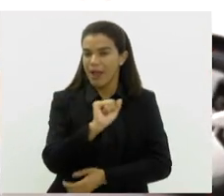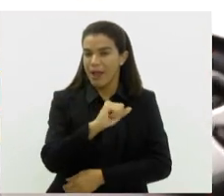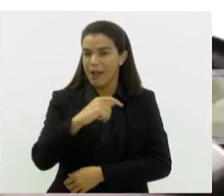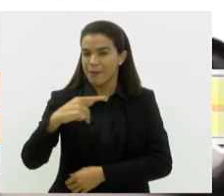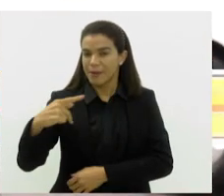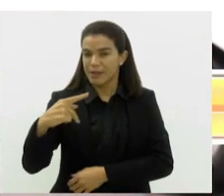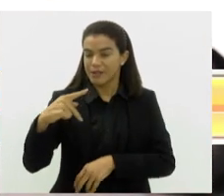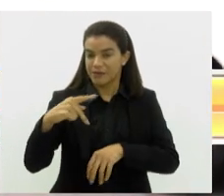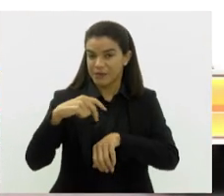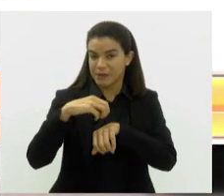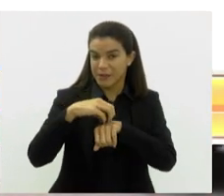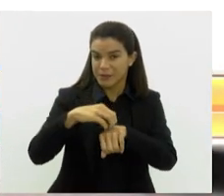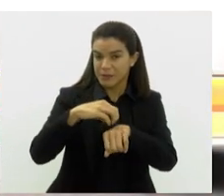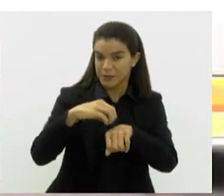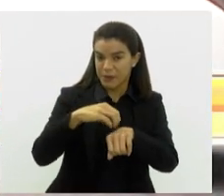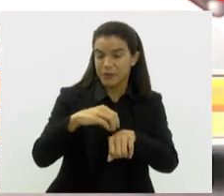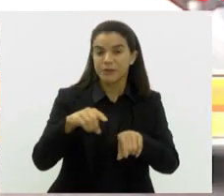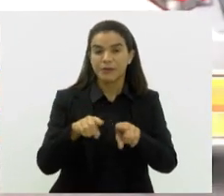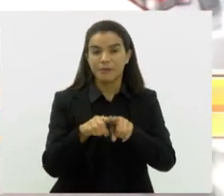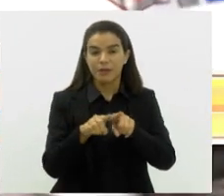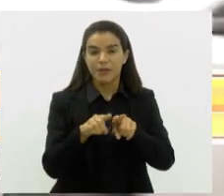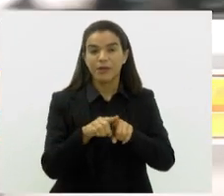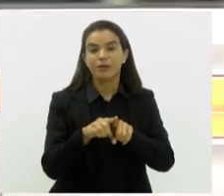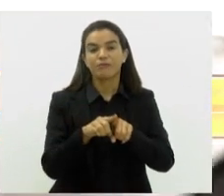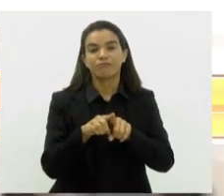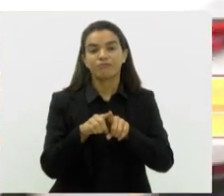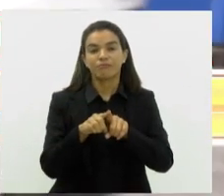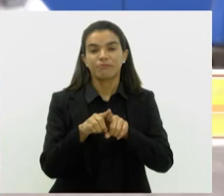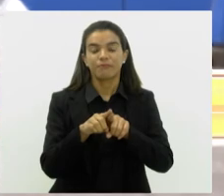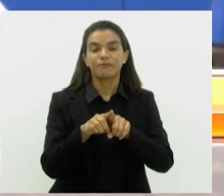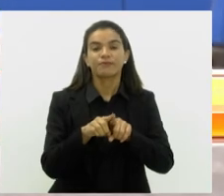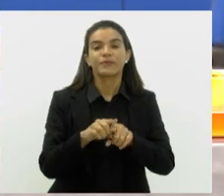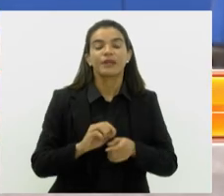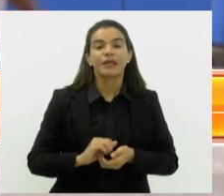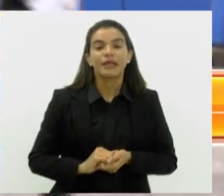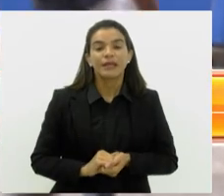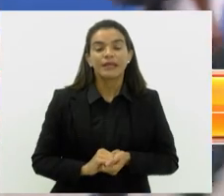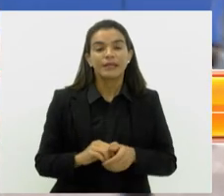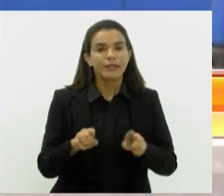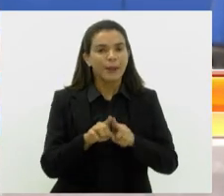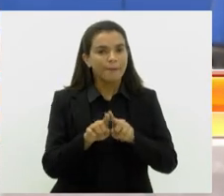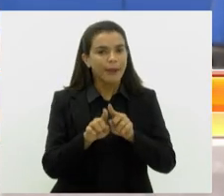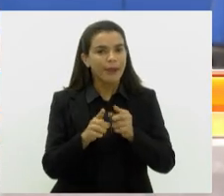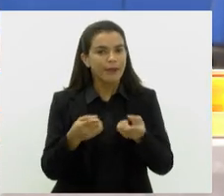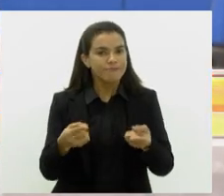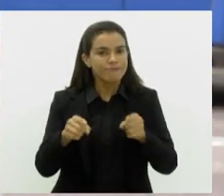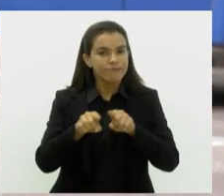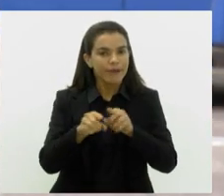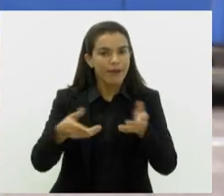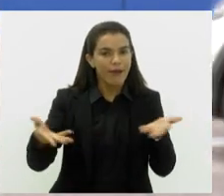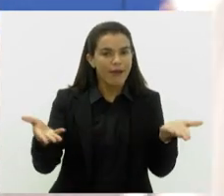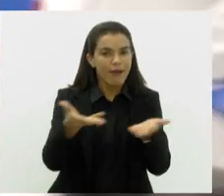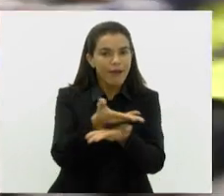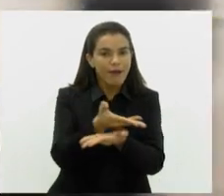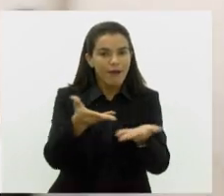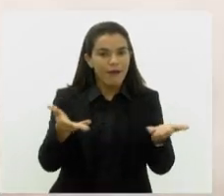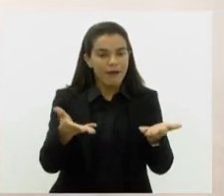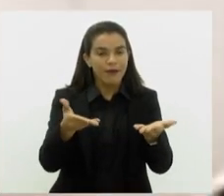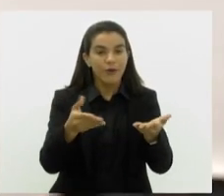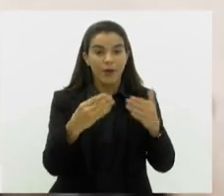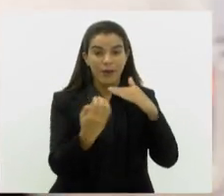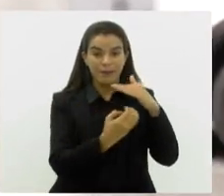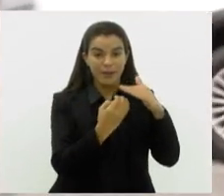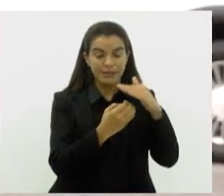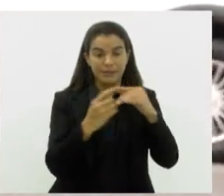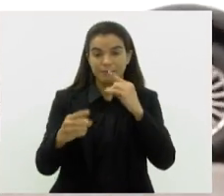transporte, principalmente o Uber e a 99, e a cooperação entre esses aplicativos e entre essas empresas com a Polícia